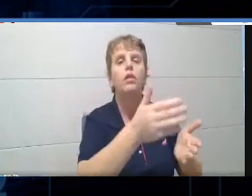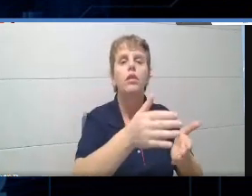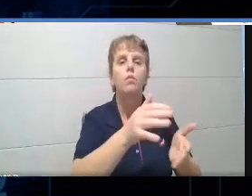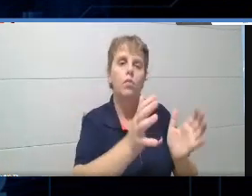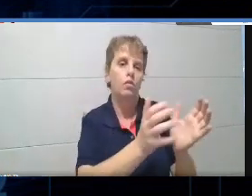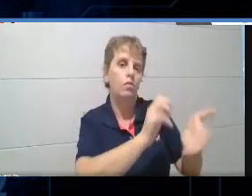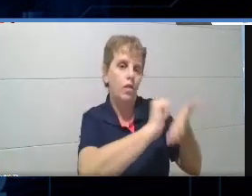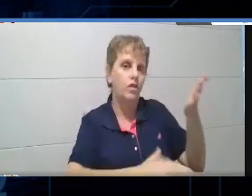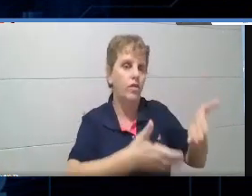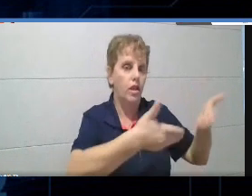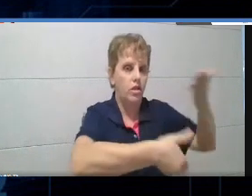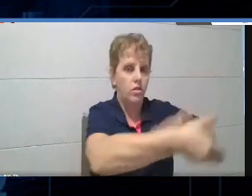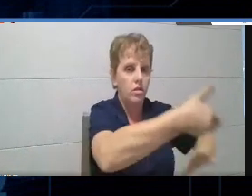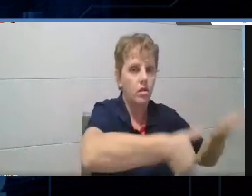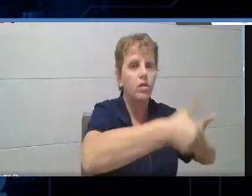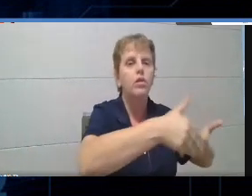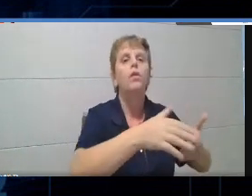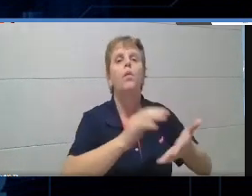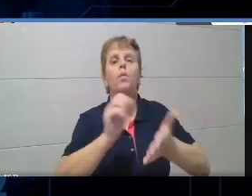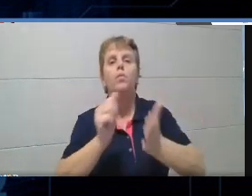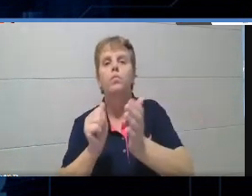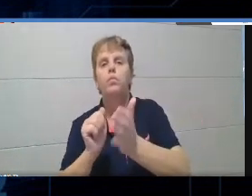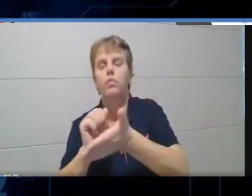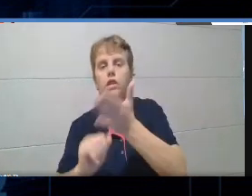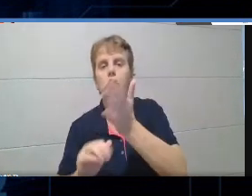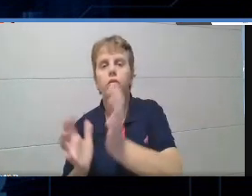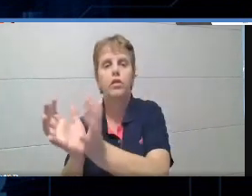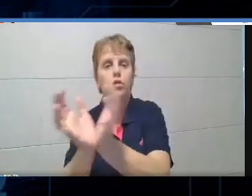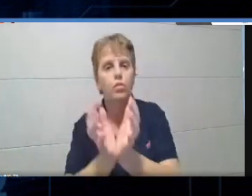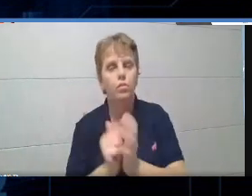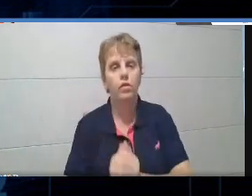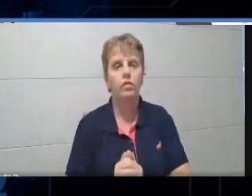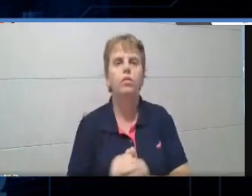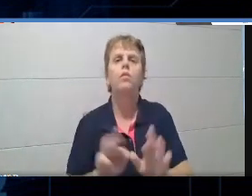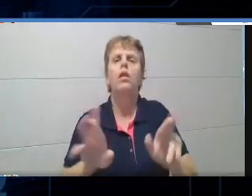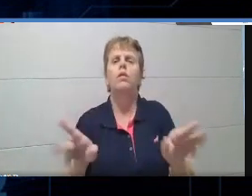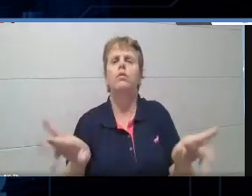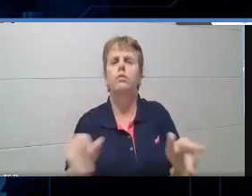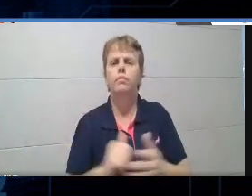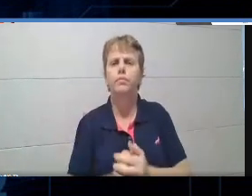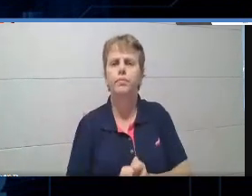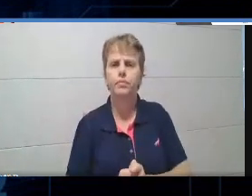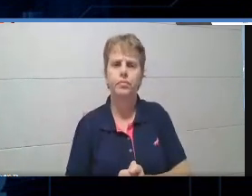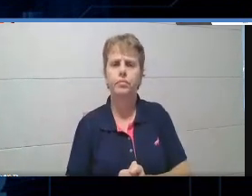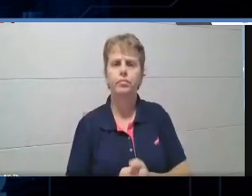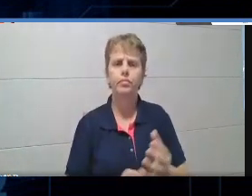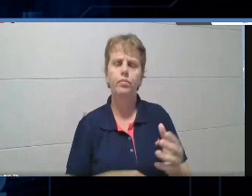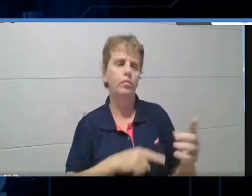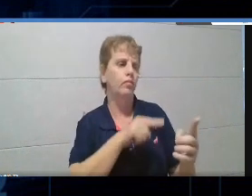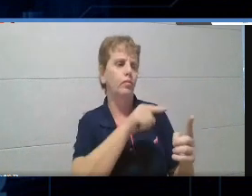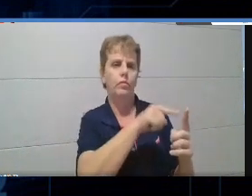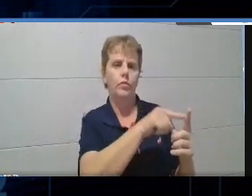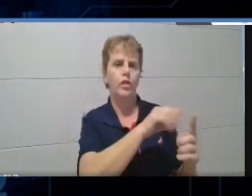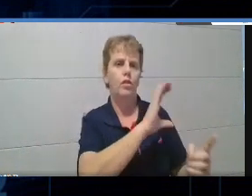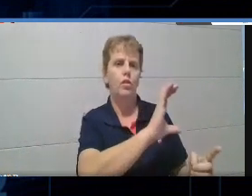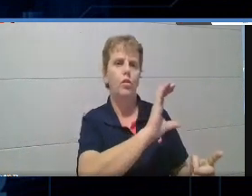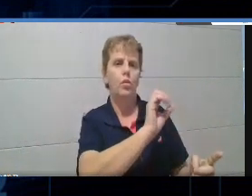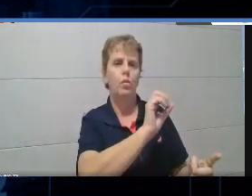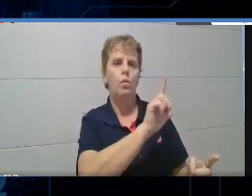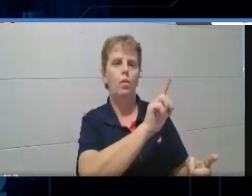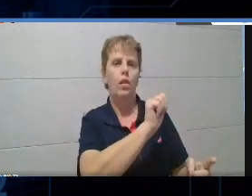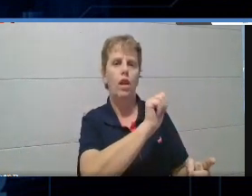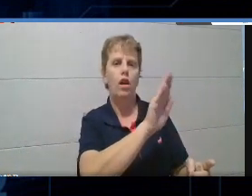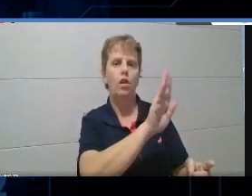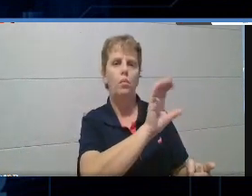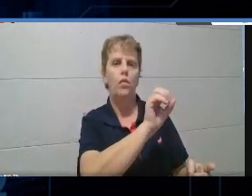de atividade em equipe? Né? E de atividade colaborativa? A diferença